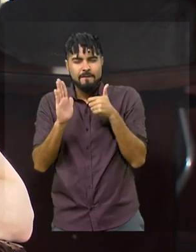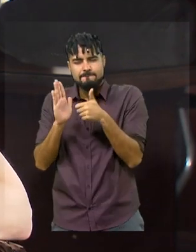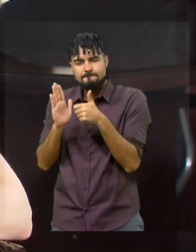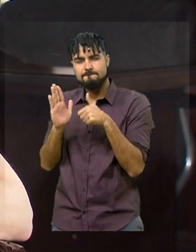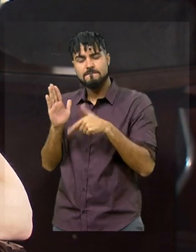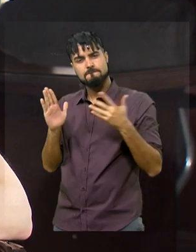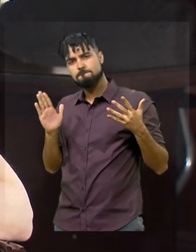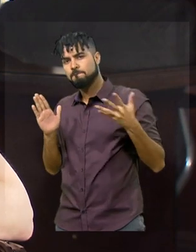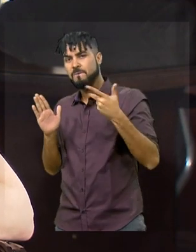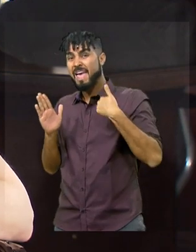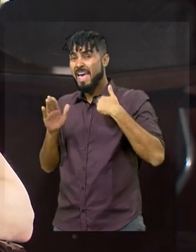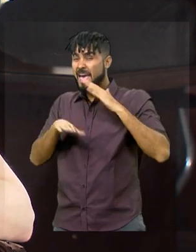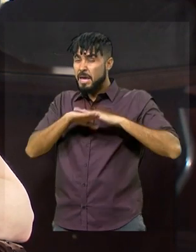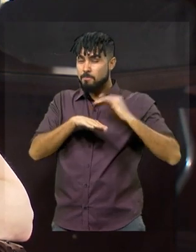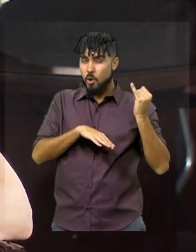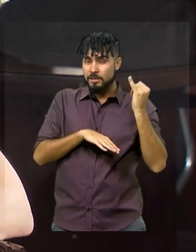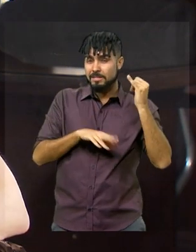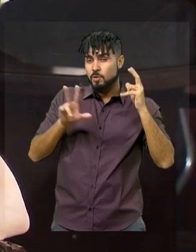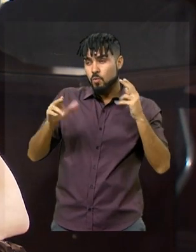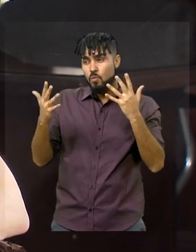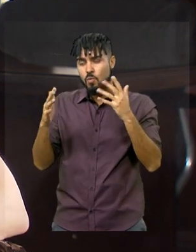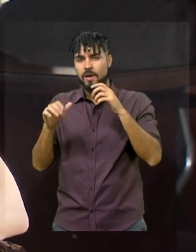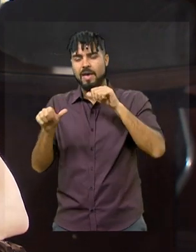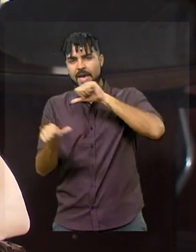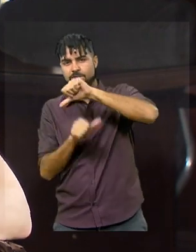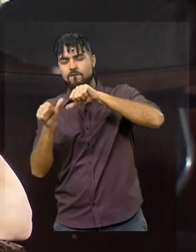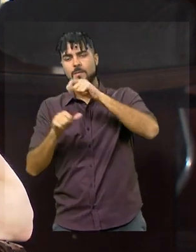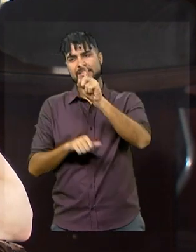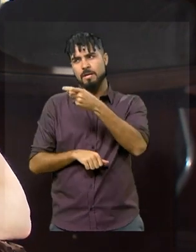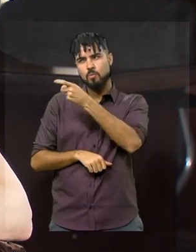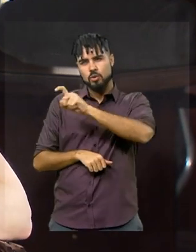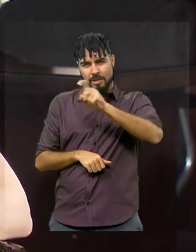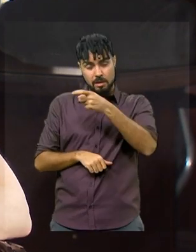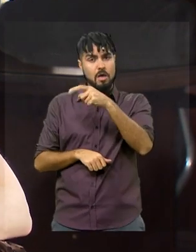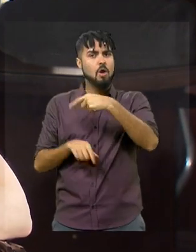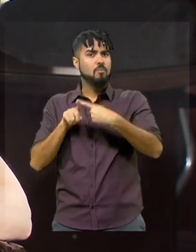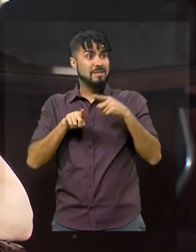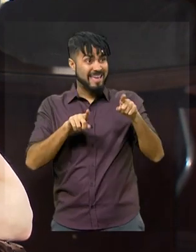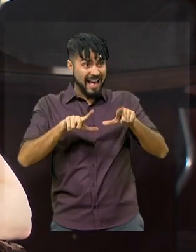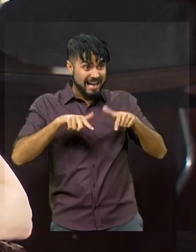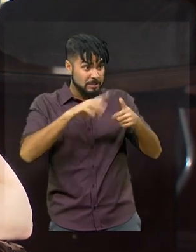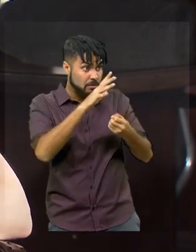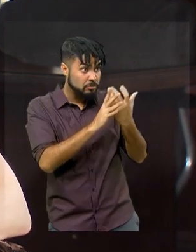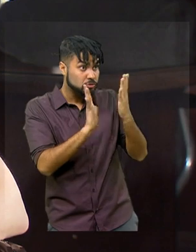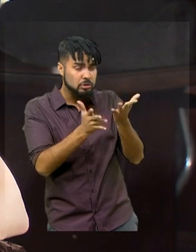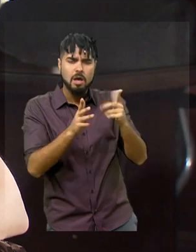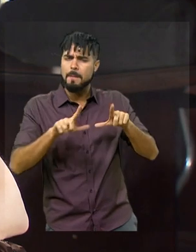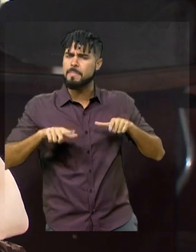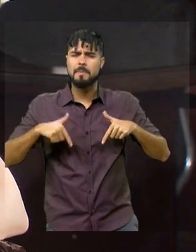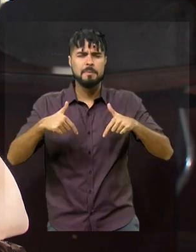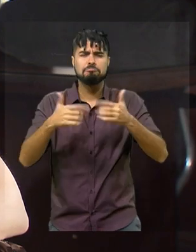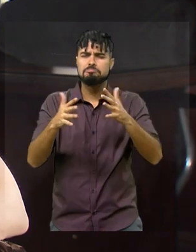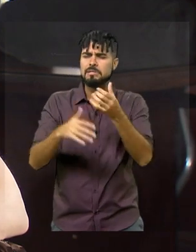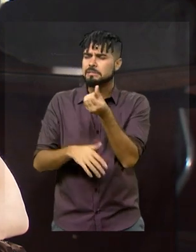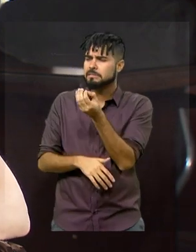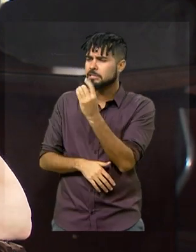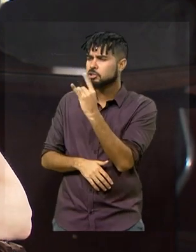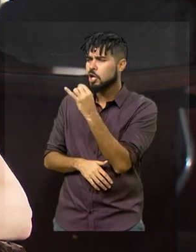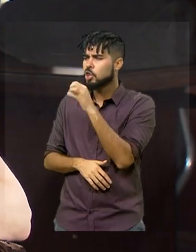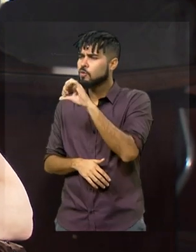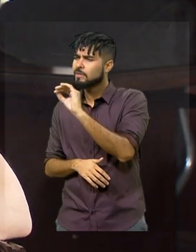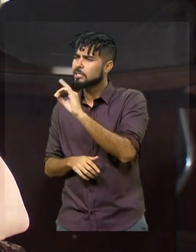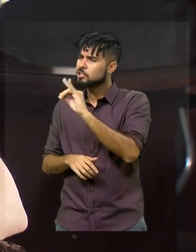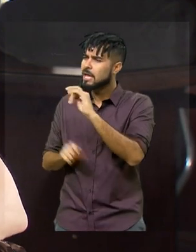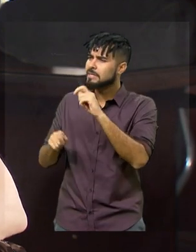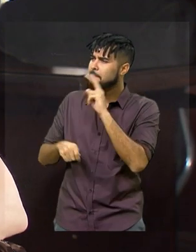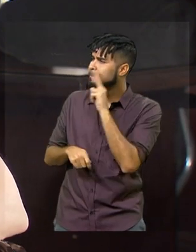quase tão importante quanto a reforma tributária. Ela vai ter um efeito imediato, eu diria que em 60 dias, 90 dias, nós vamos começar a